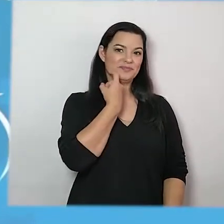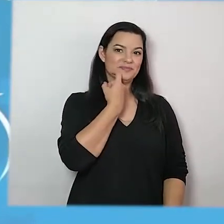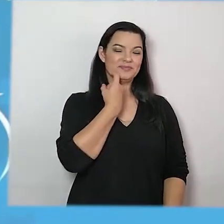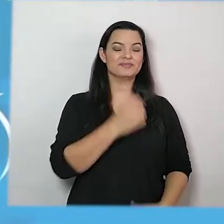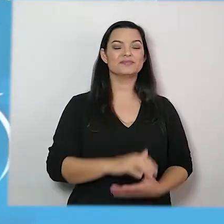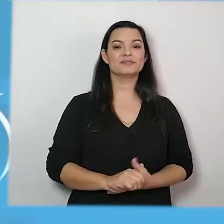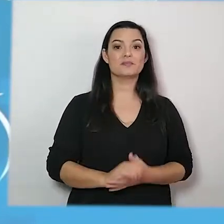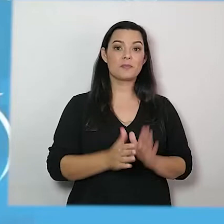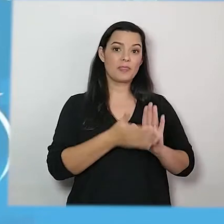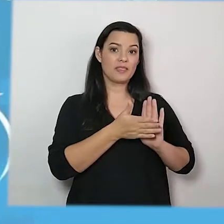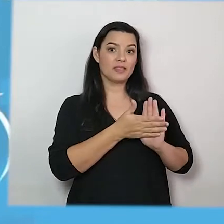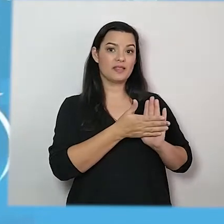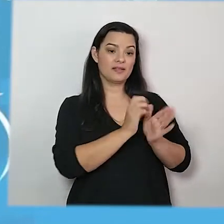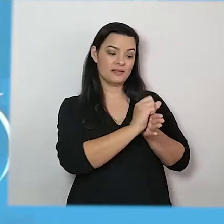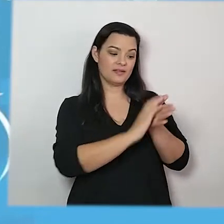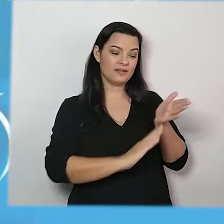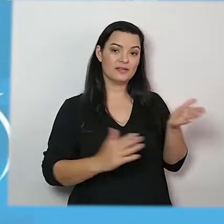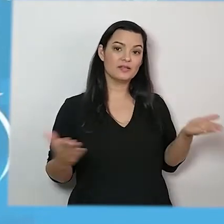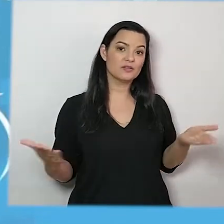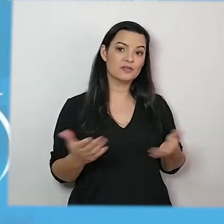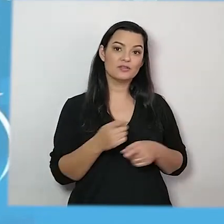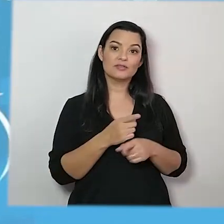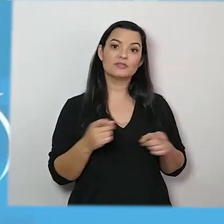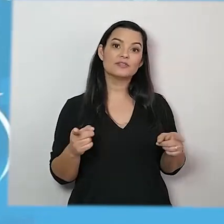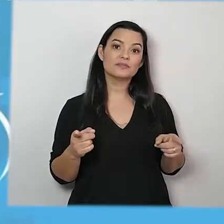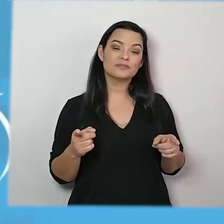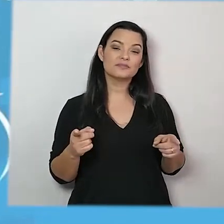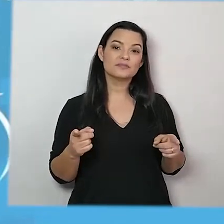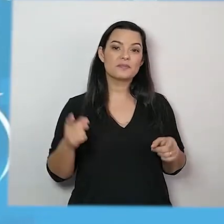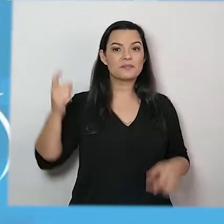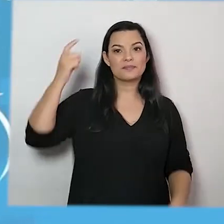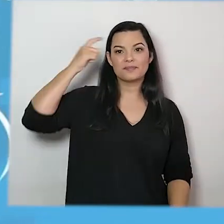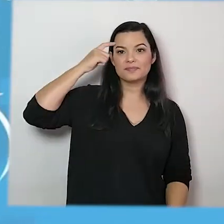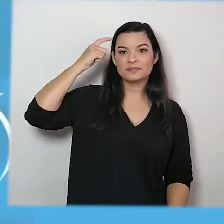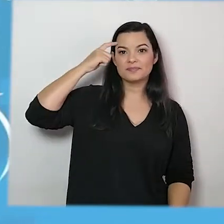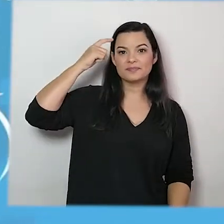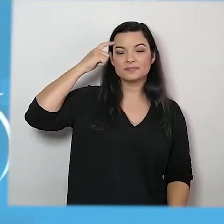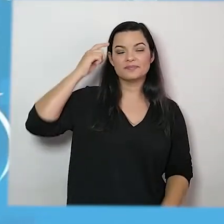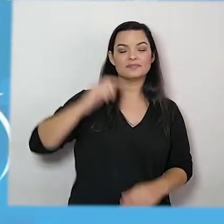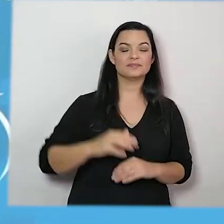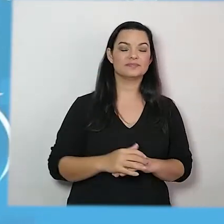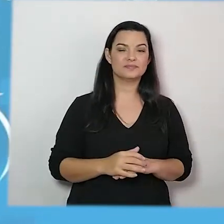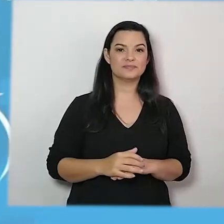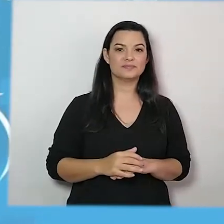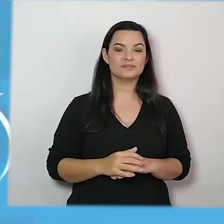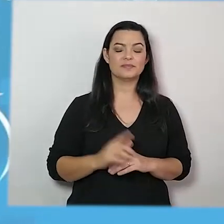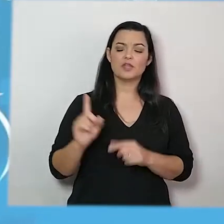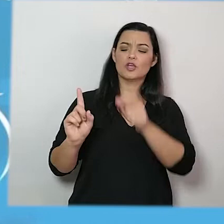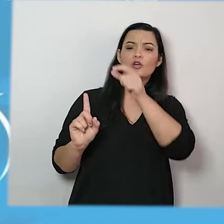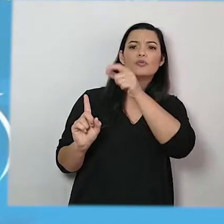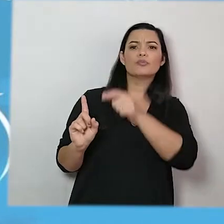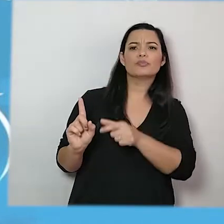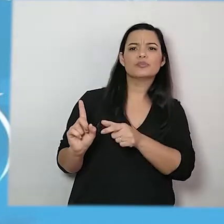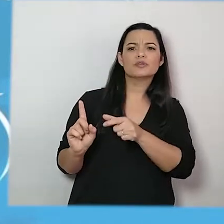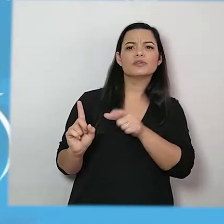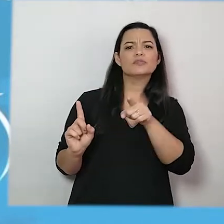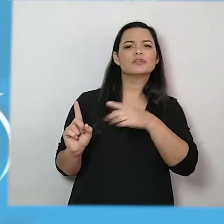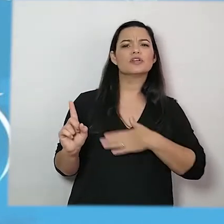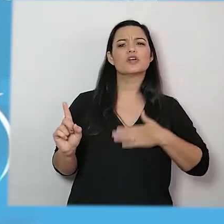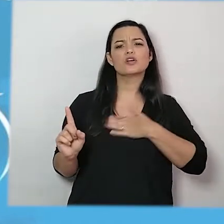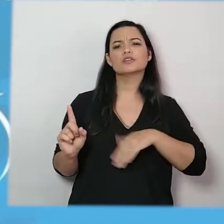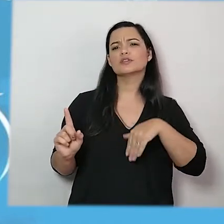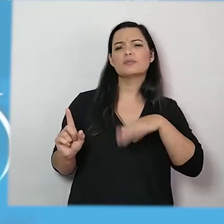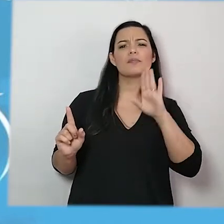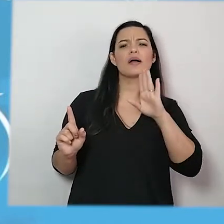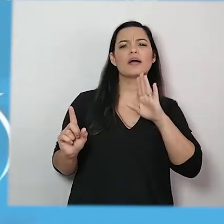Na proposta do dia, você irá pensar nas suas personagens favoritas